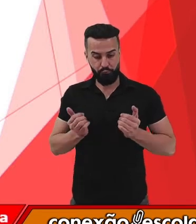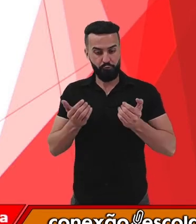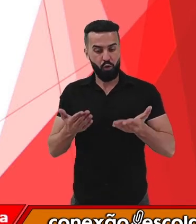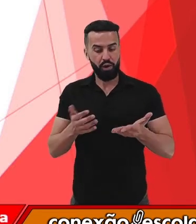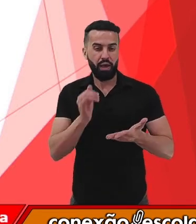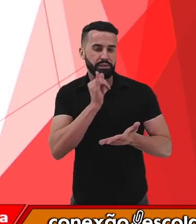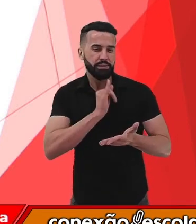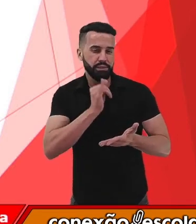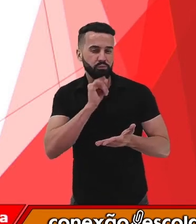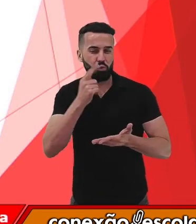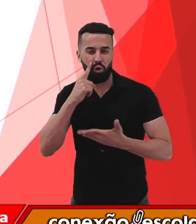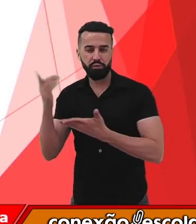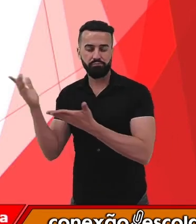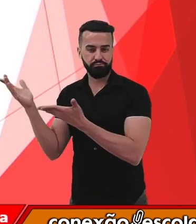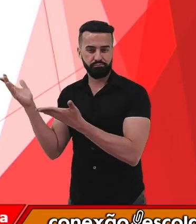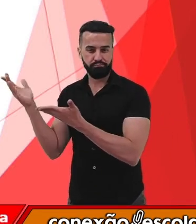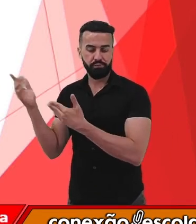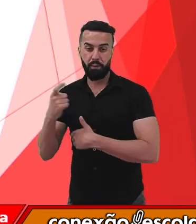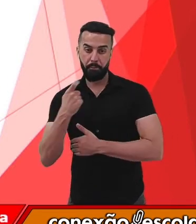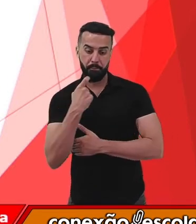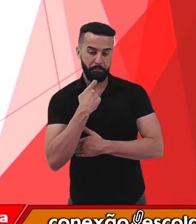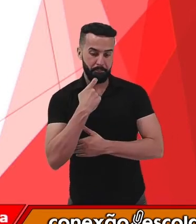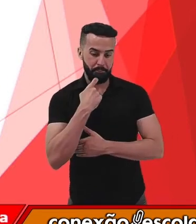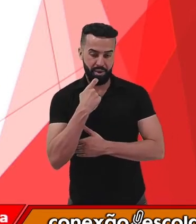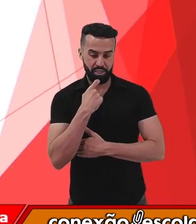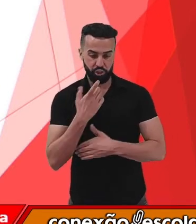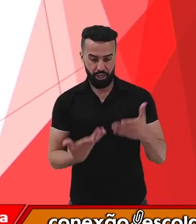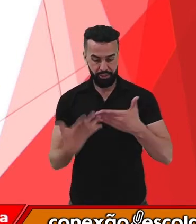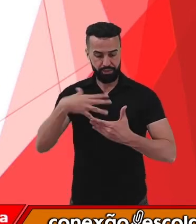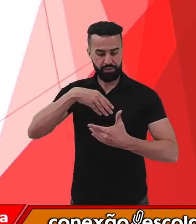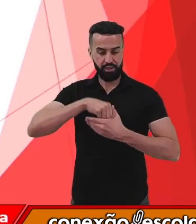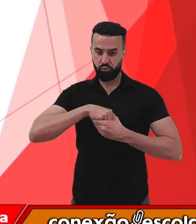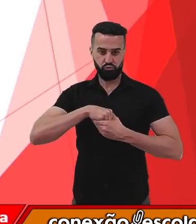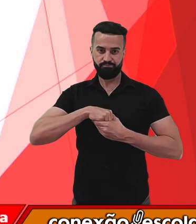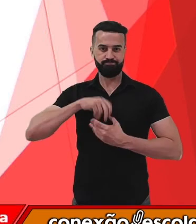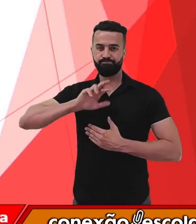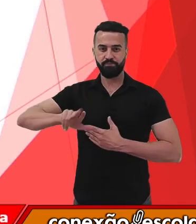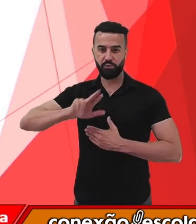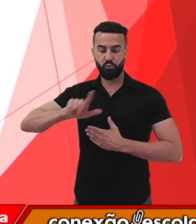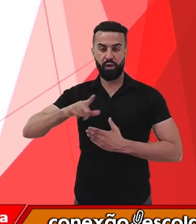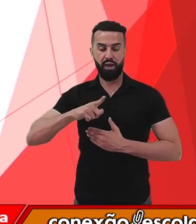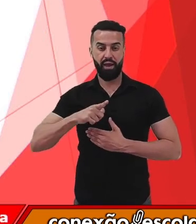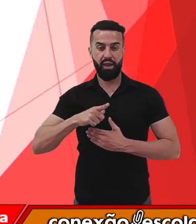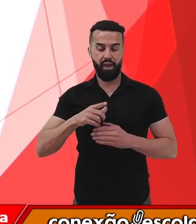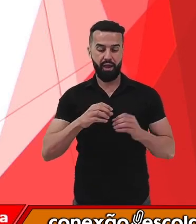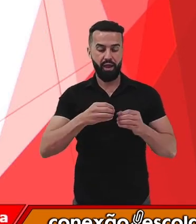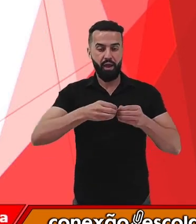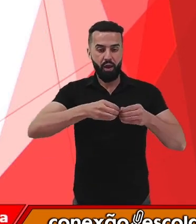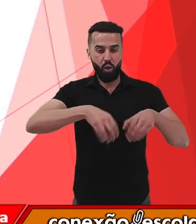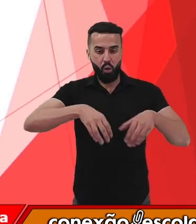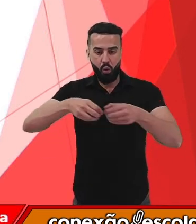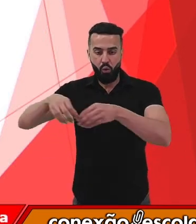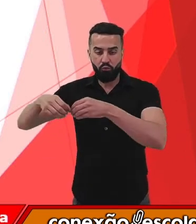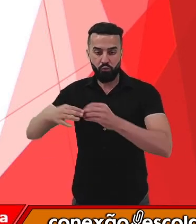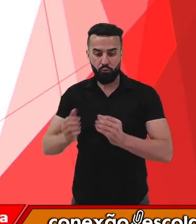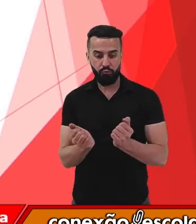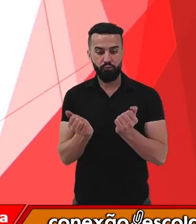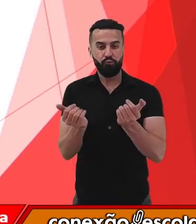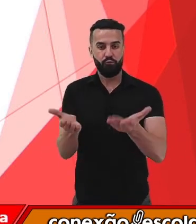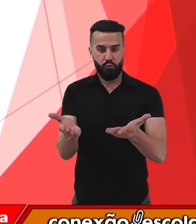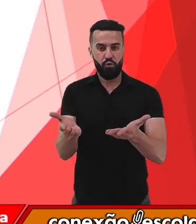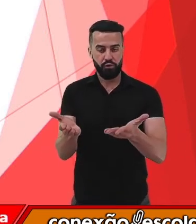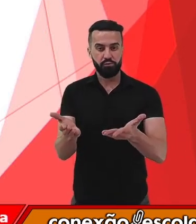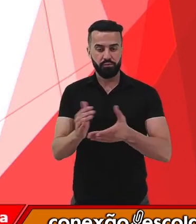como no caso dos peixes e de alguns anfíbios, em que esses gametas são lançados na água. Ou seja, não necessariamente